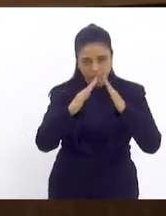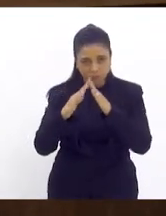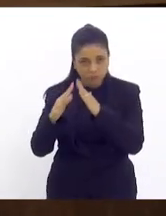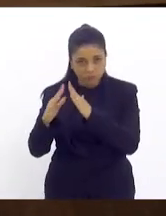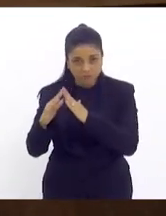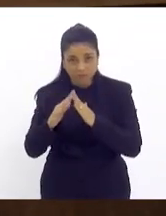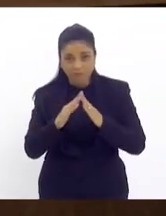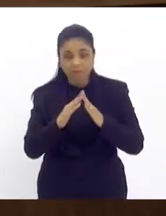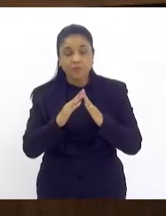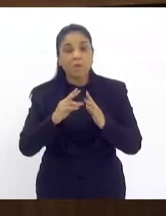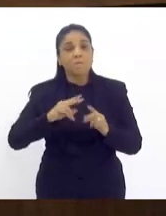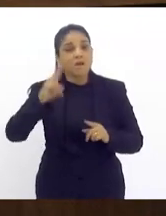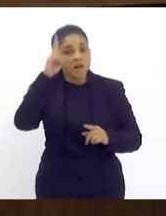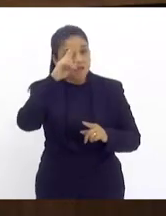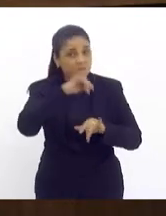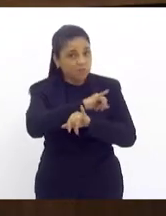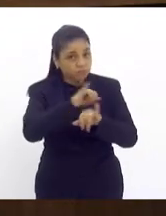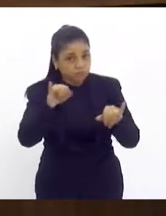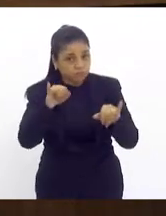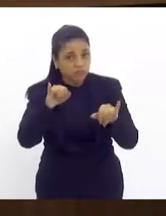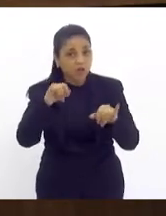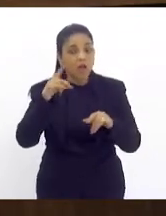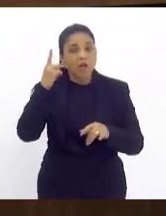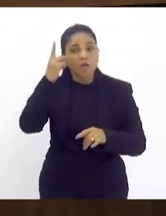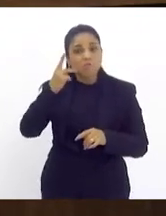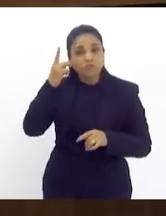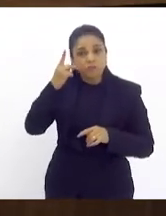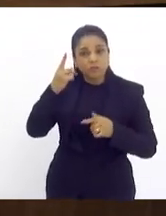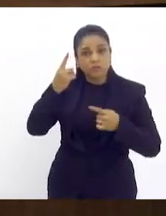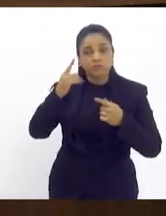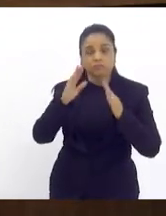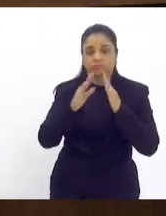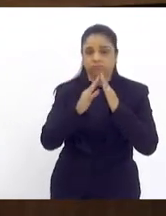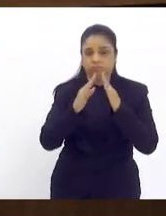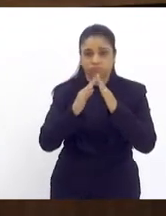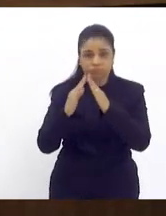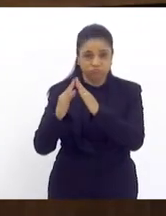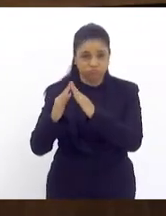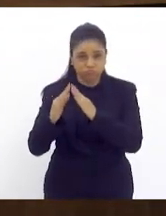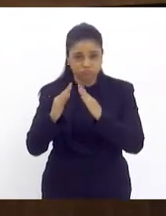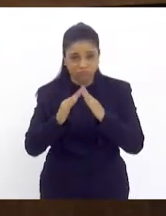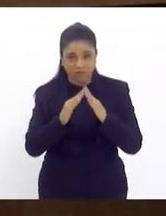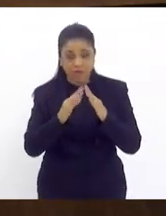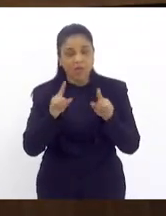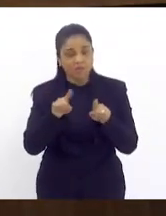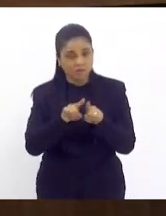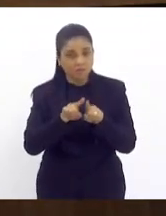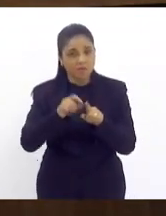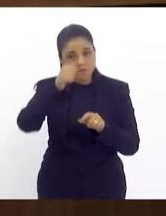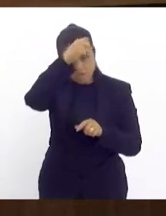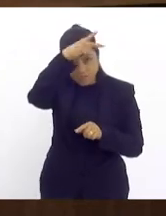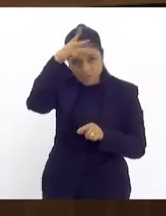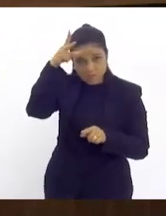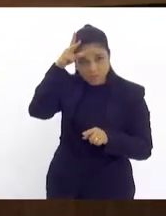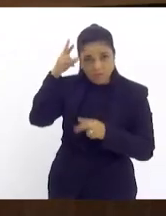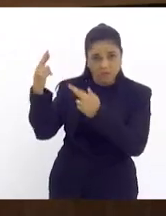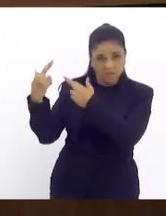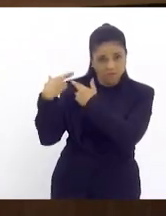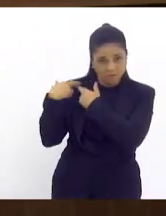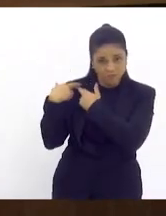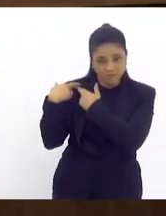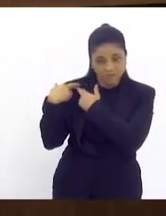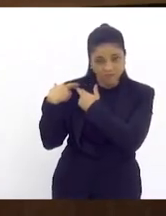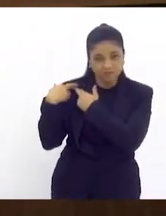lembrar a todos que a política habitacional ela também é de competência municipal ainda que seja